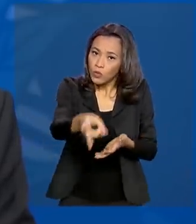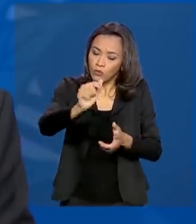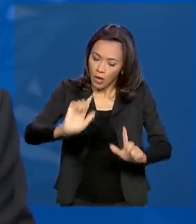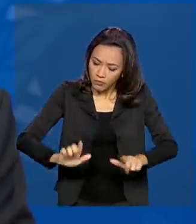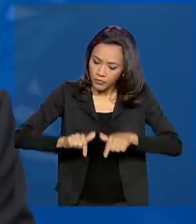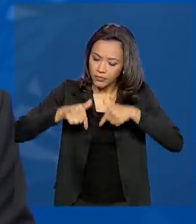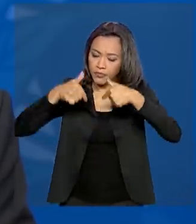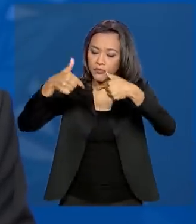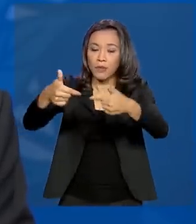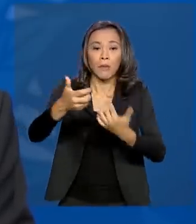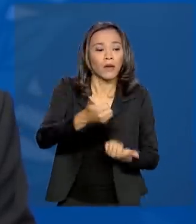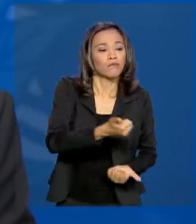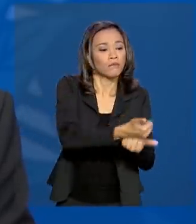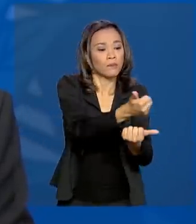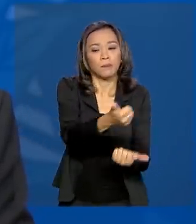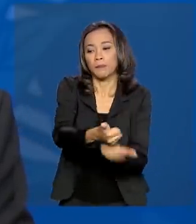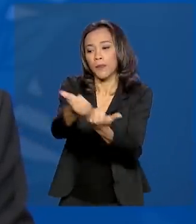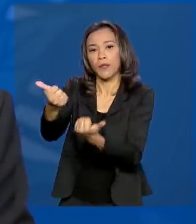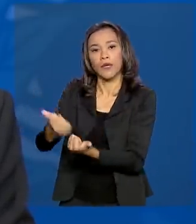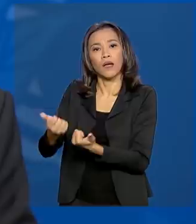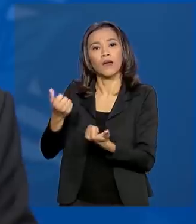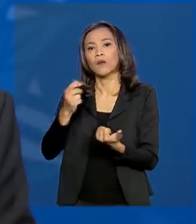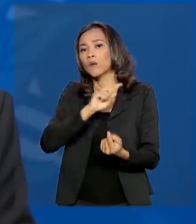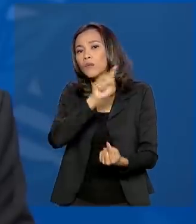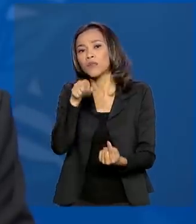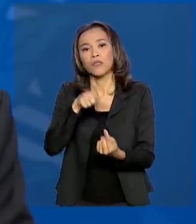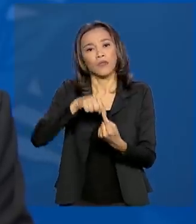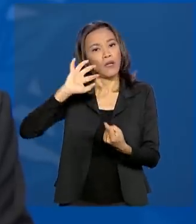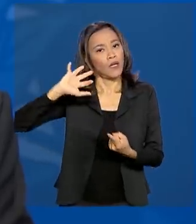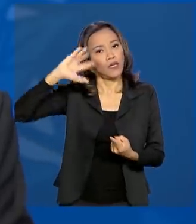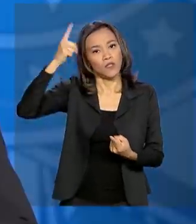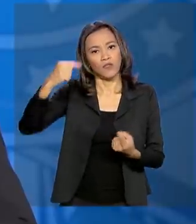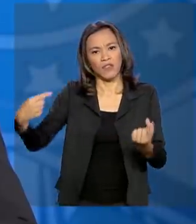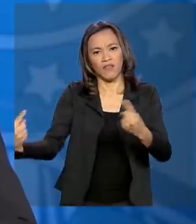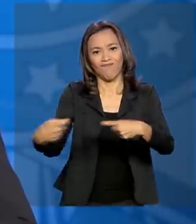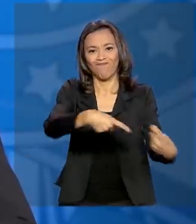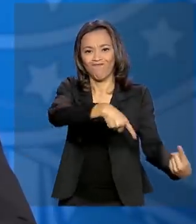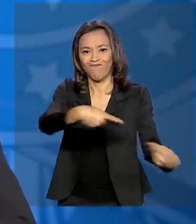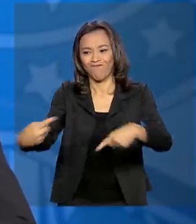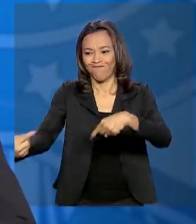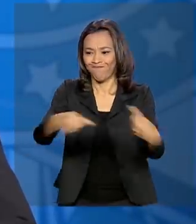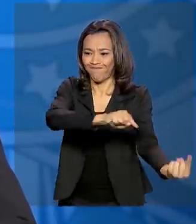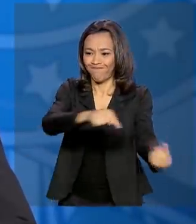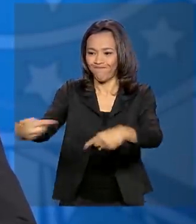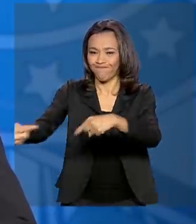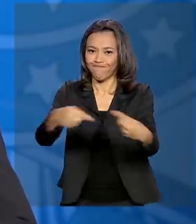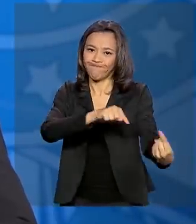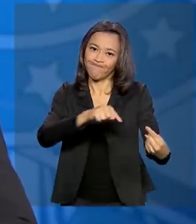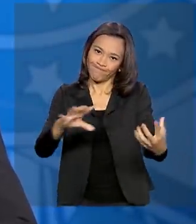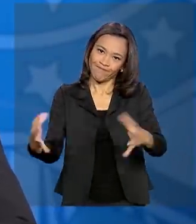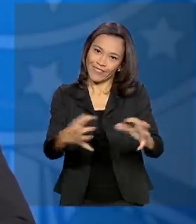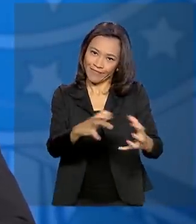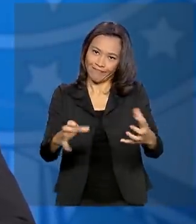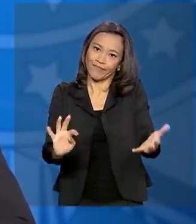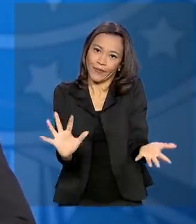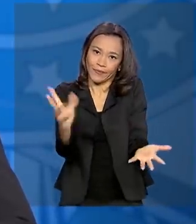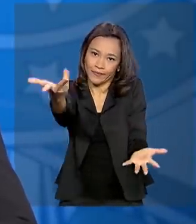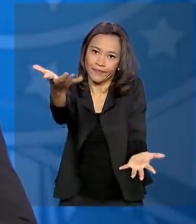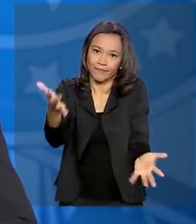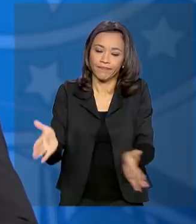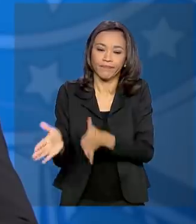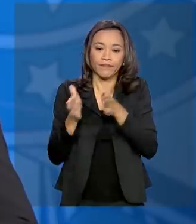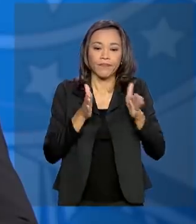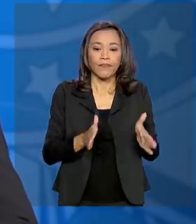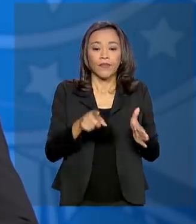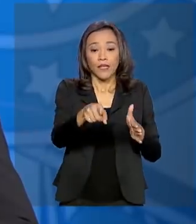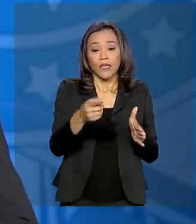institucional necessário à resolução dos litígios. Este momento se fará repetir com toda certeza por